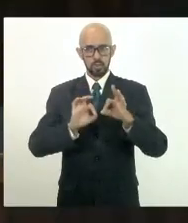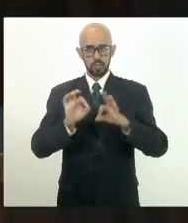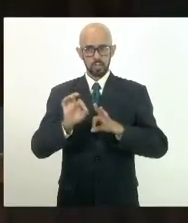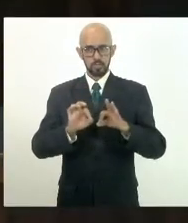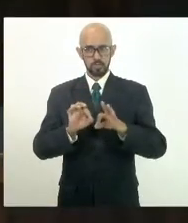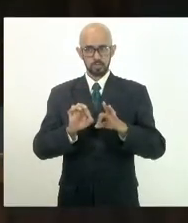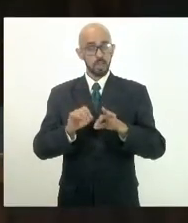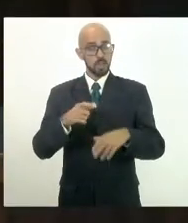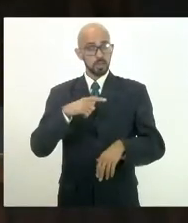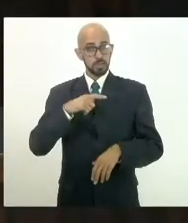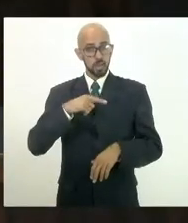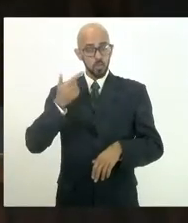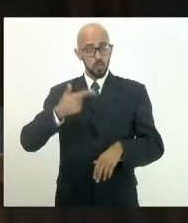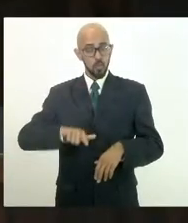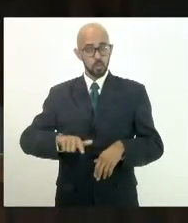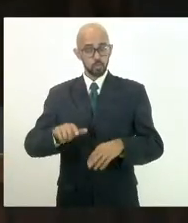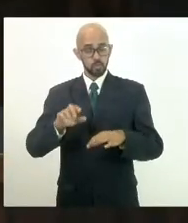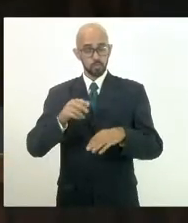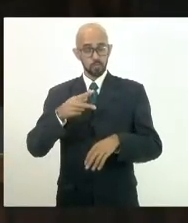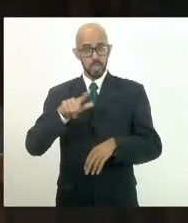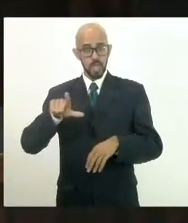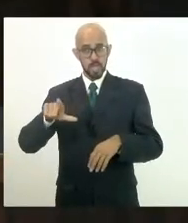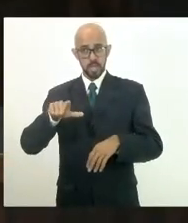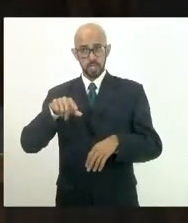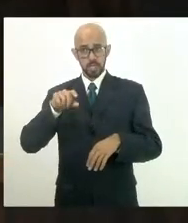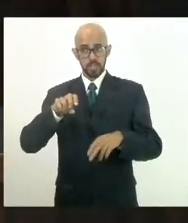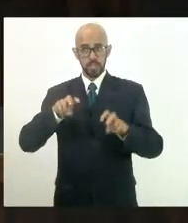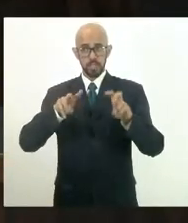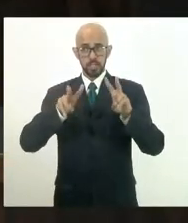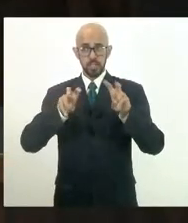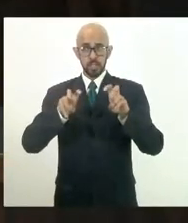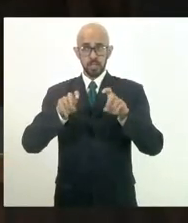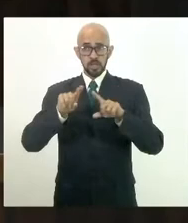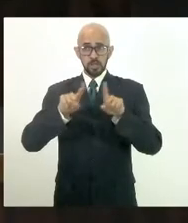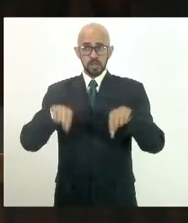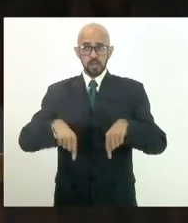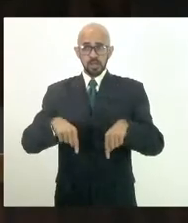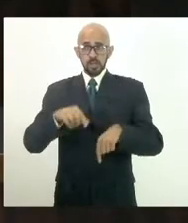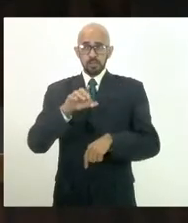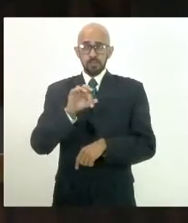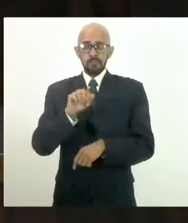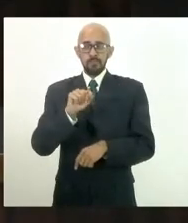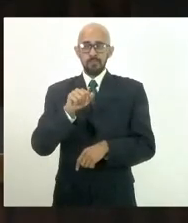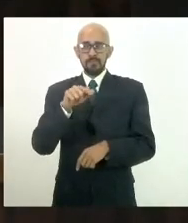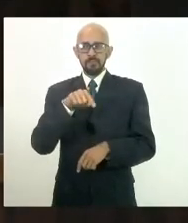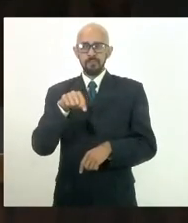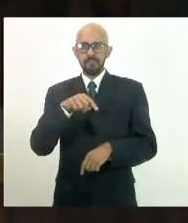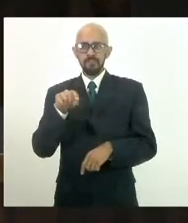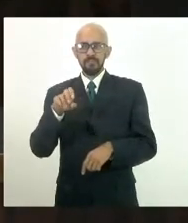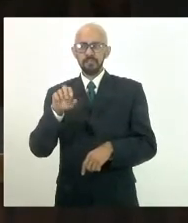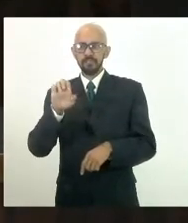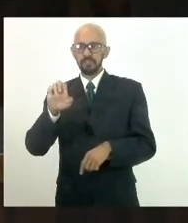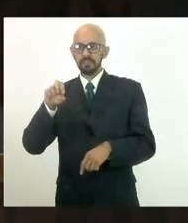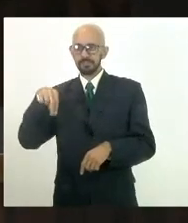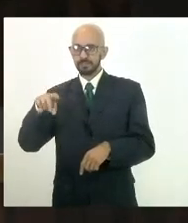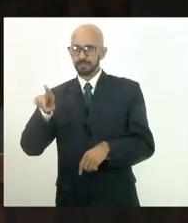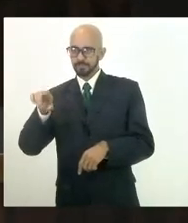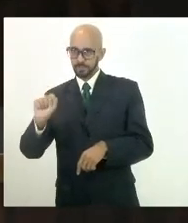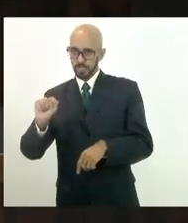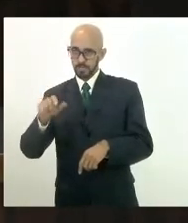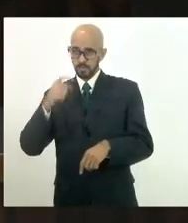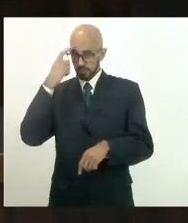autoria, que um projeto de lei, que trata os servidores da fazenda. Então, a ideia era receber...